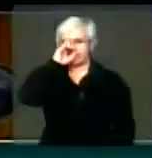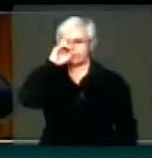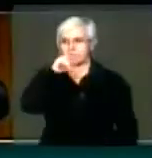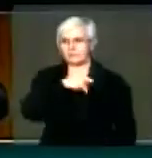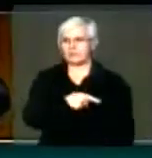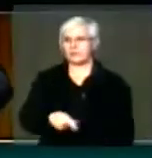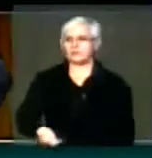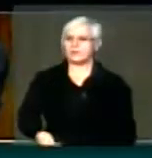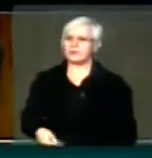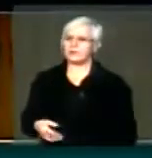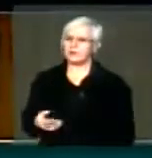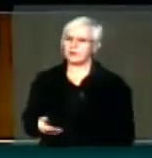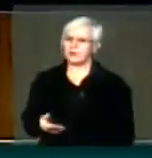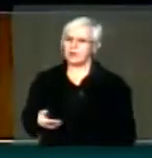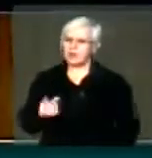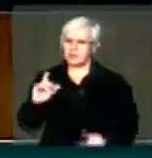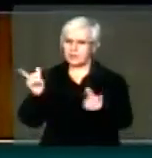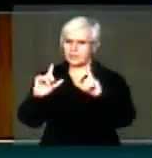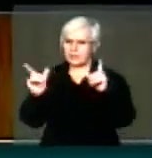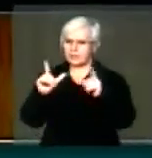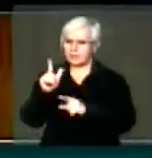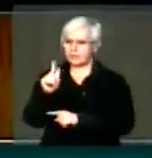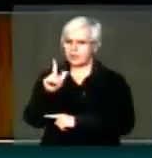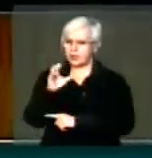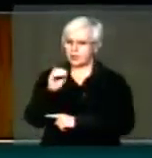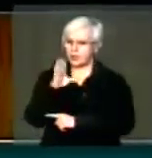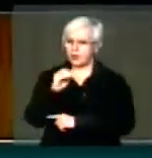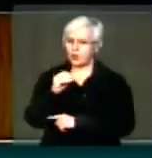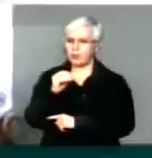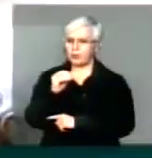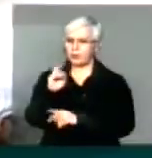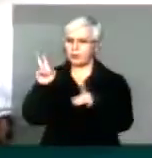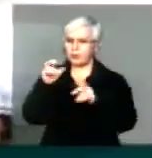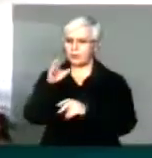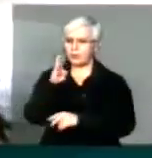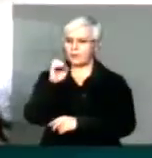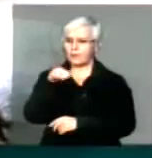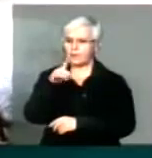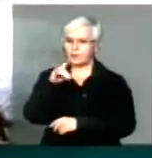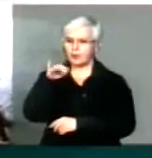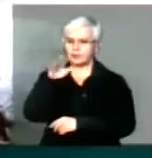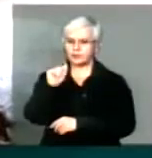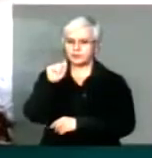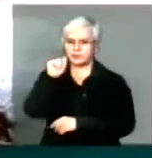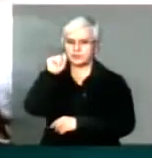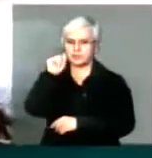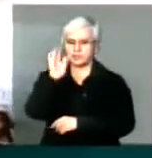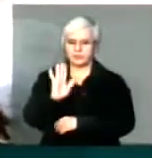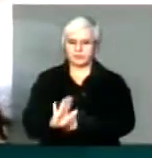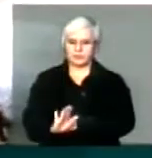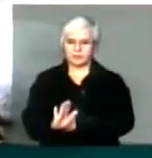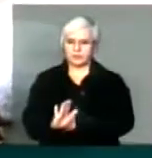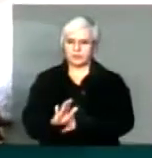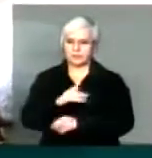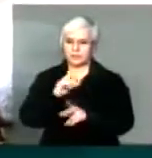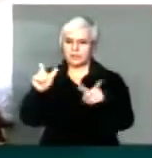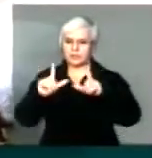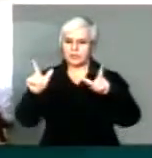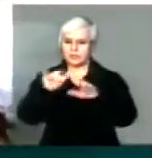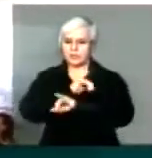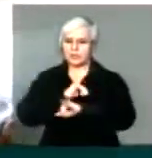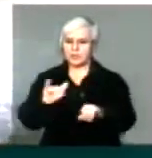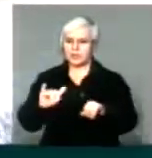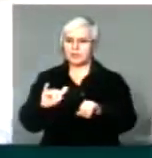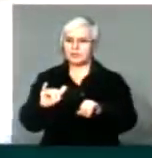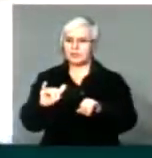O Bom Dia Brasil da TV Globo de anteontem fez uma matéria sobre a regulamentação da profissão de cuidador de pessoa idosa. Eu